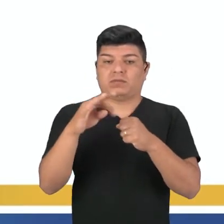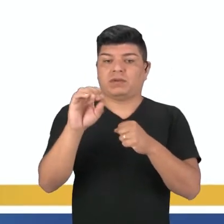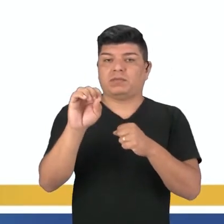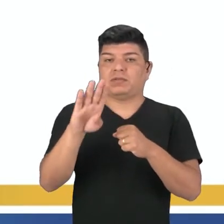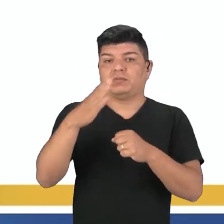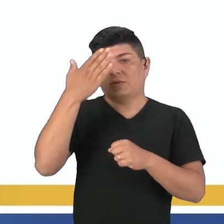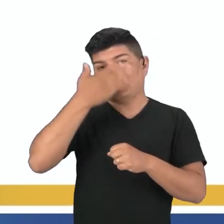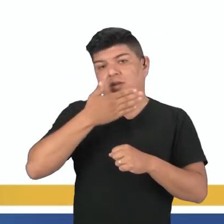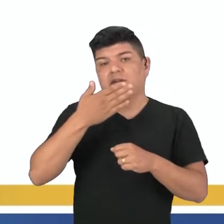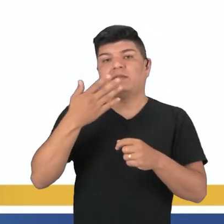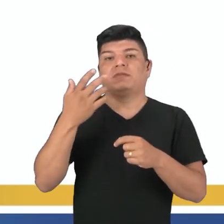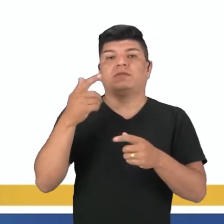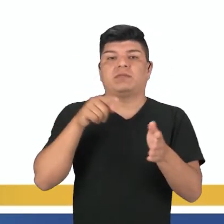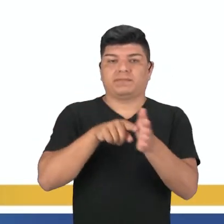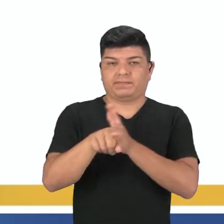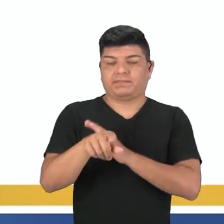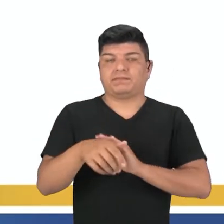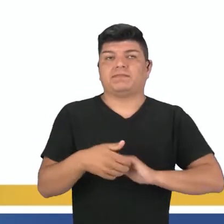pergunta, ok?